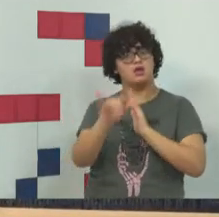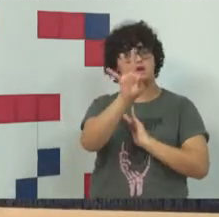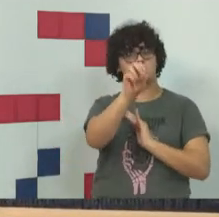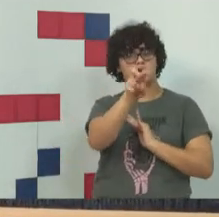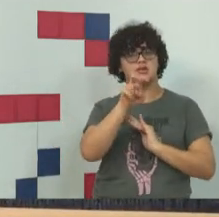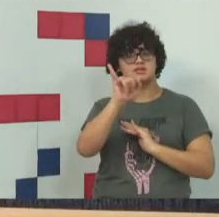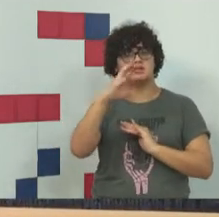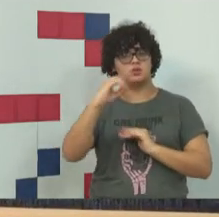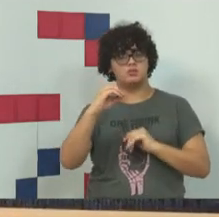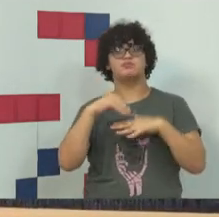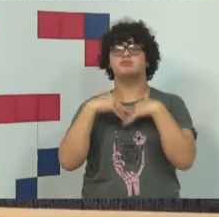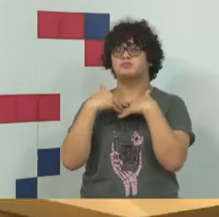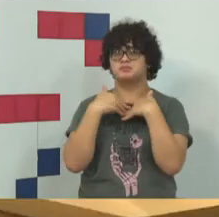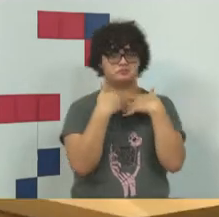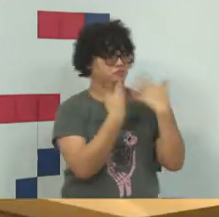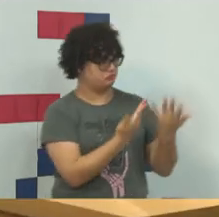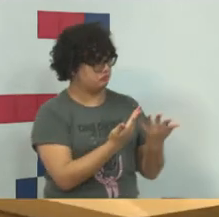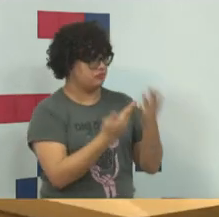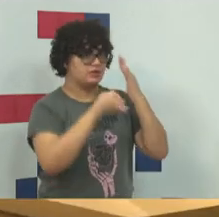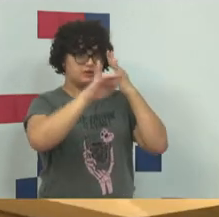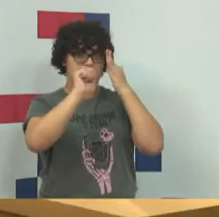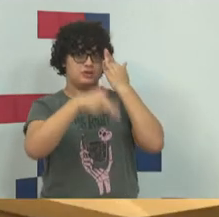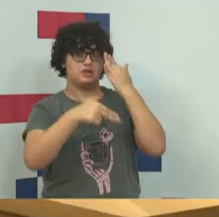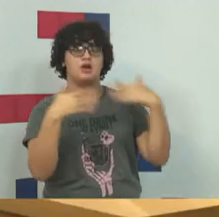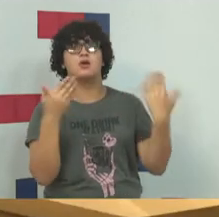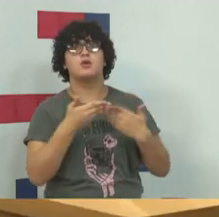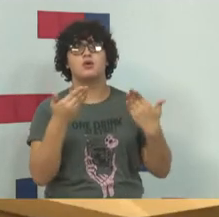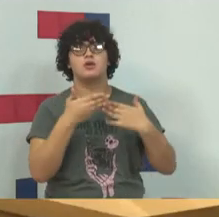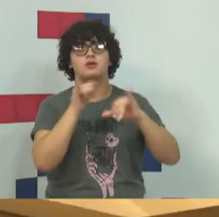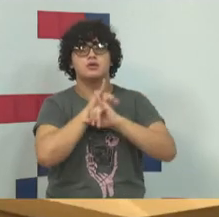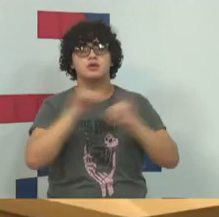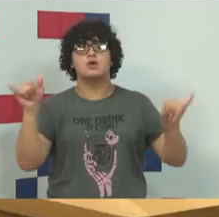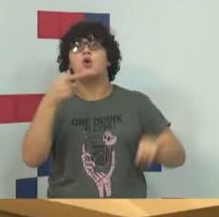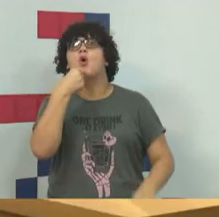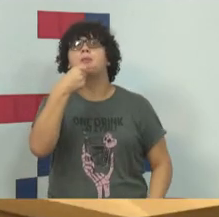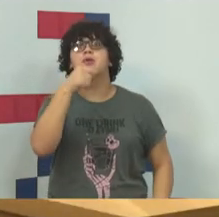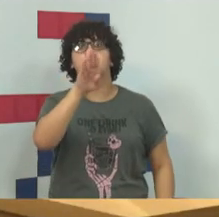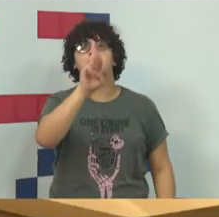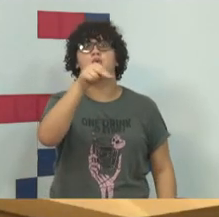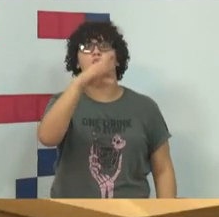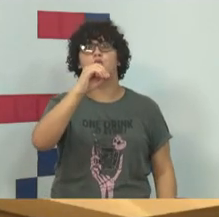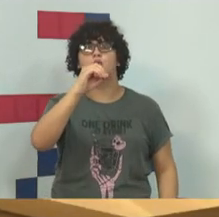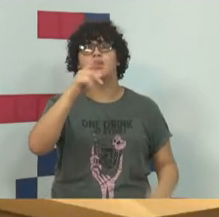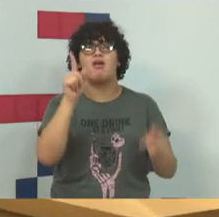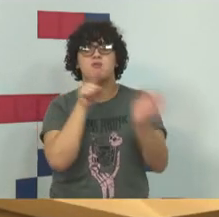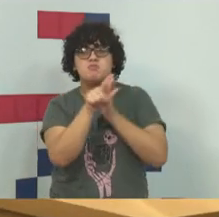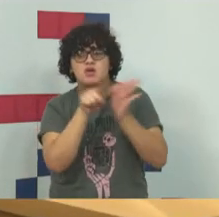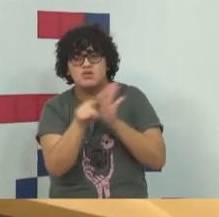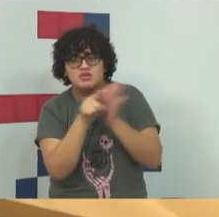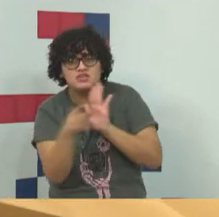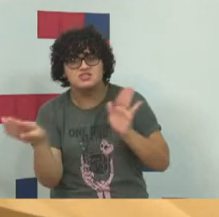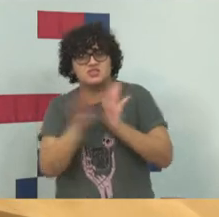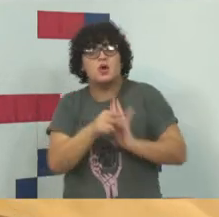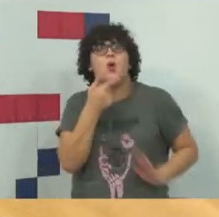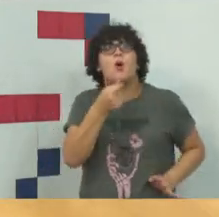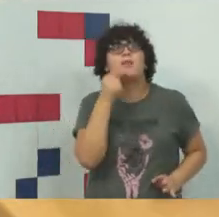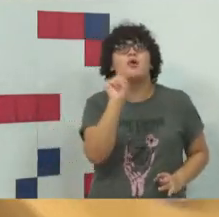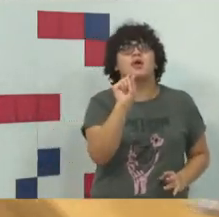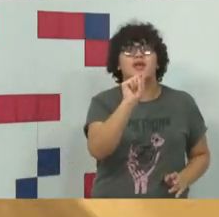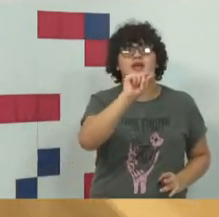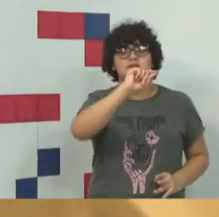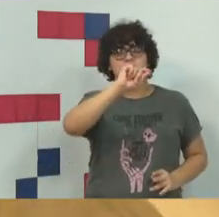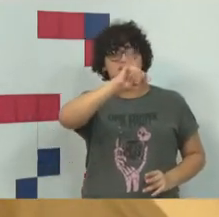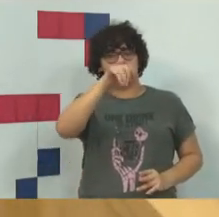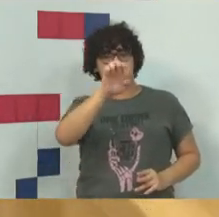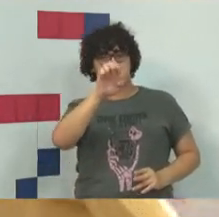Jean? Muito bem, agora eu vou passar para o deputado Bruno uma pergunta que chegou do Jefferson Rodrigues, lá da